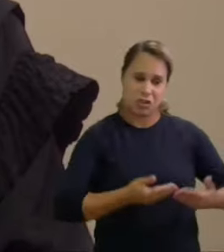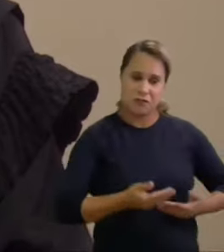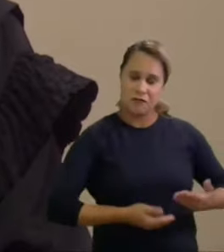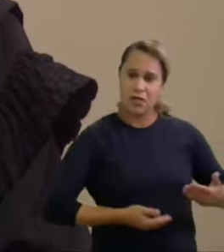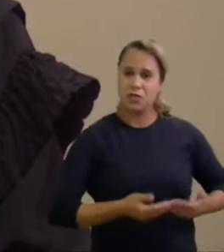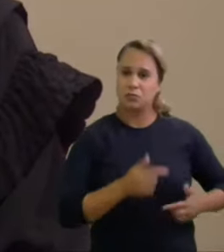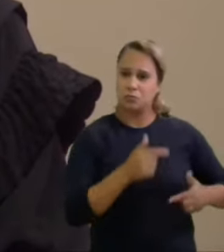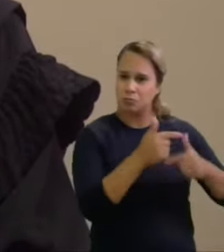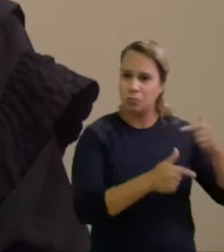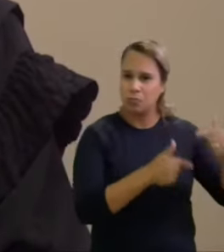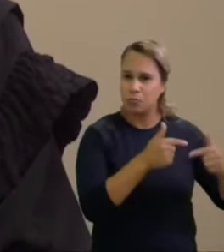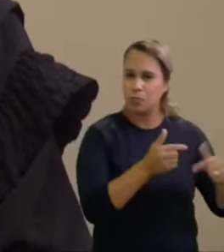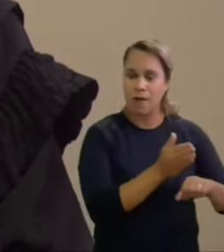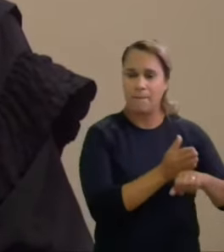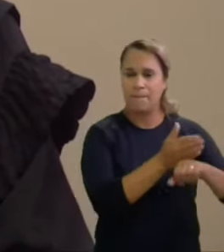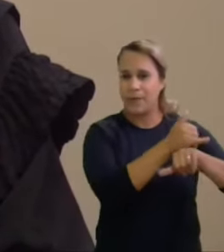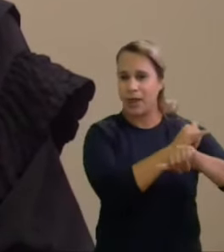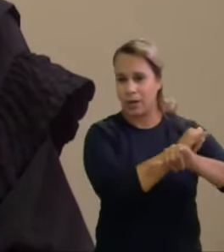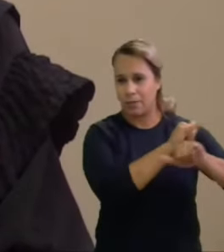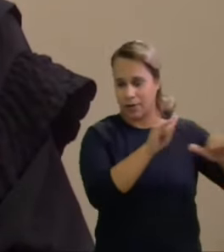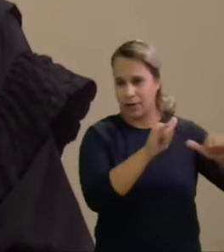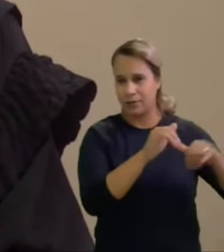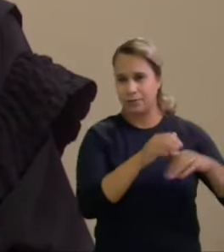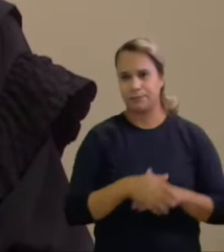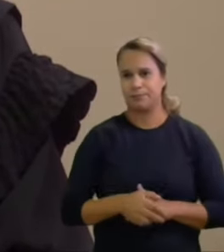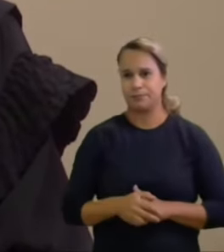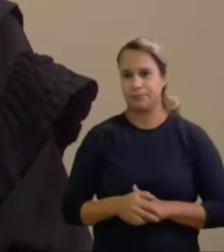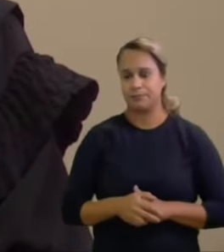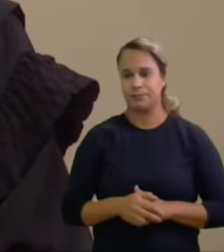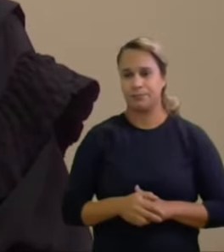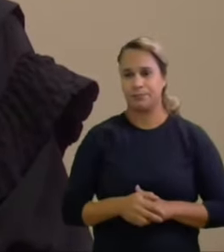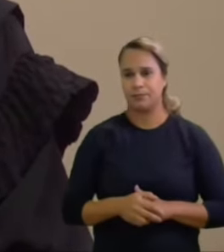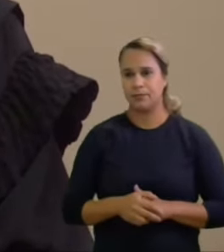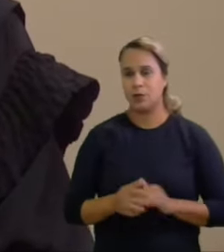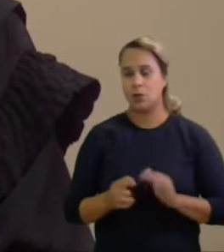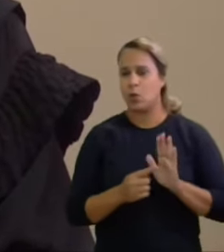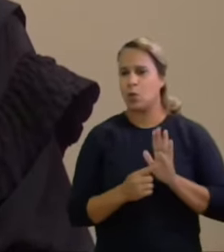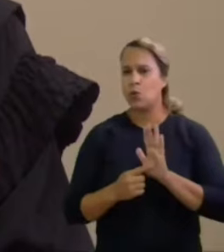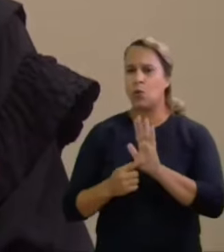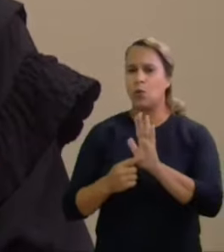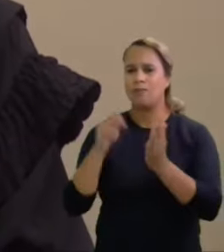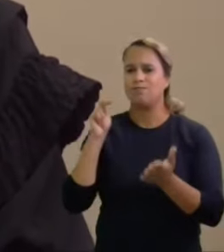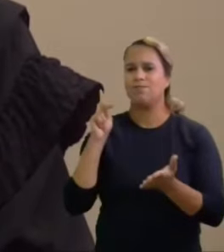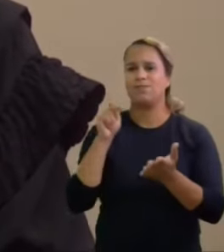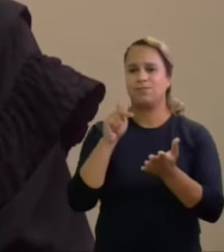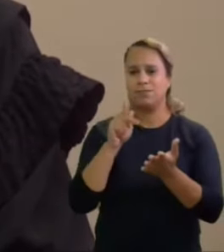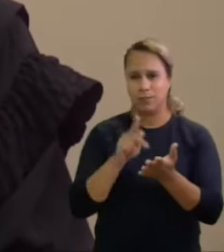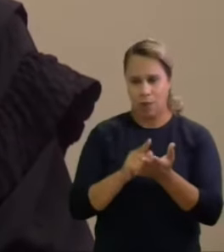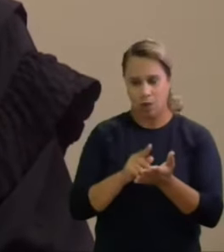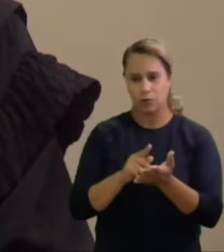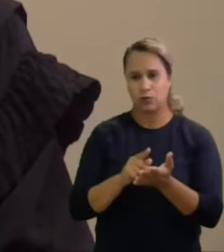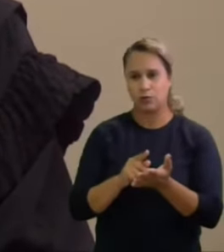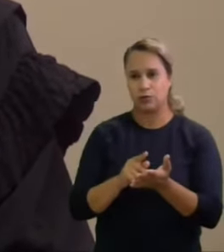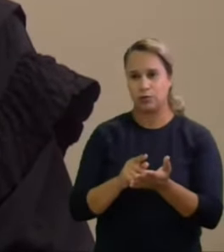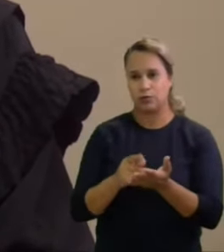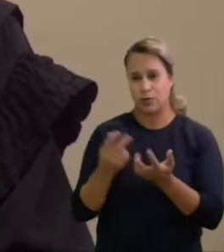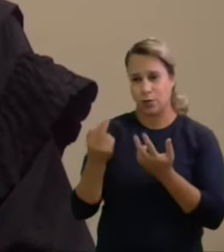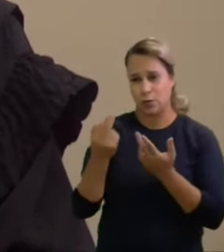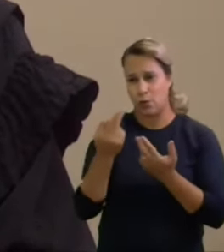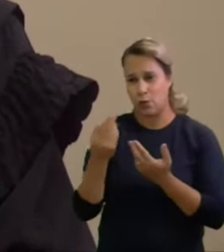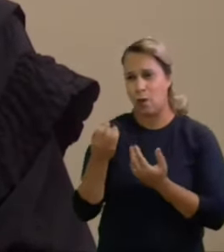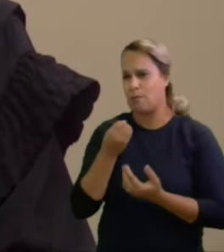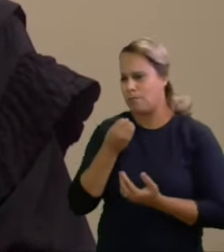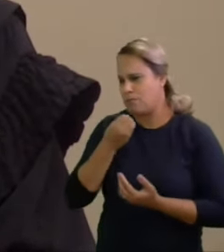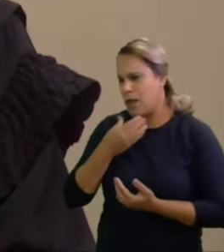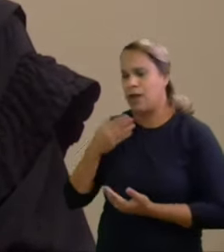diante desse quadro avulta a necessidade de se enfatizar como bem fez o relator o princípio do